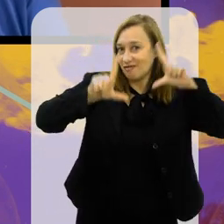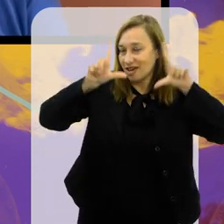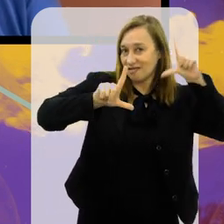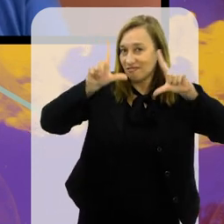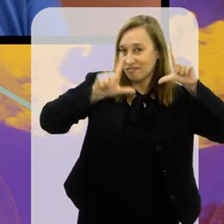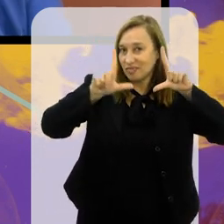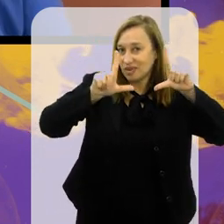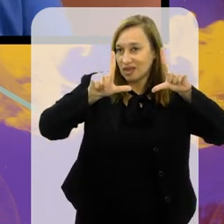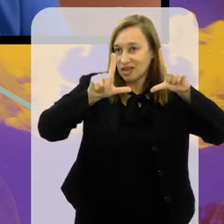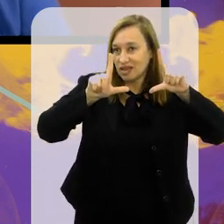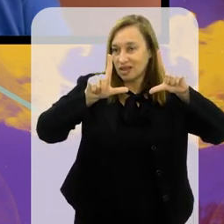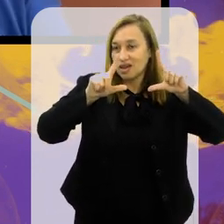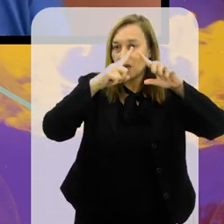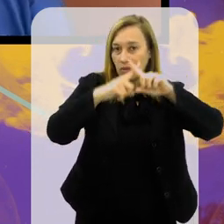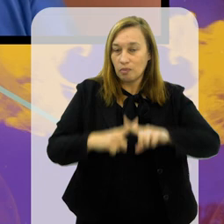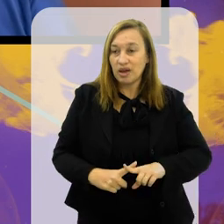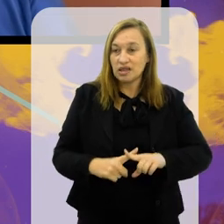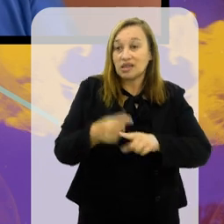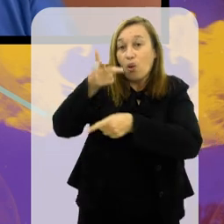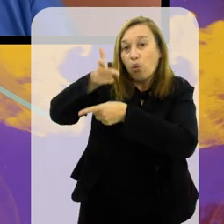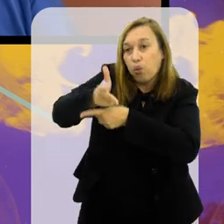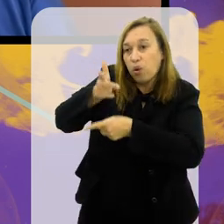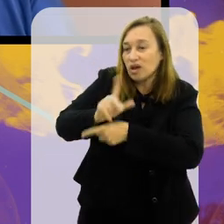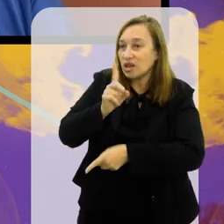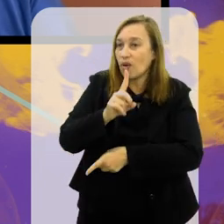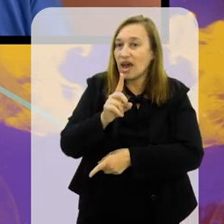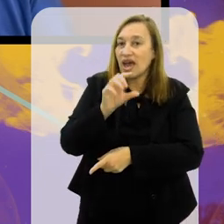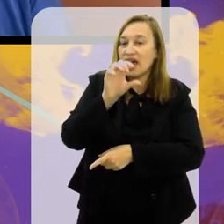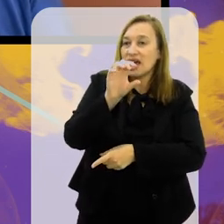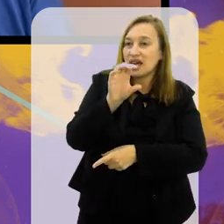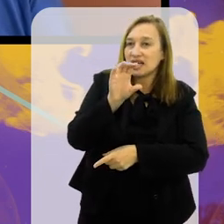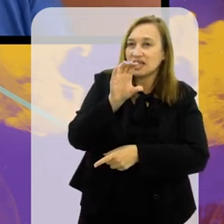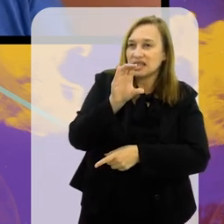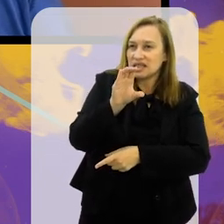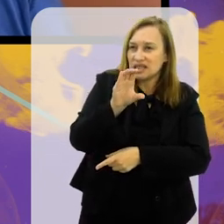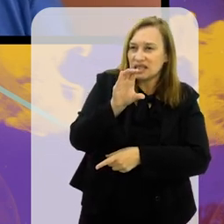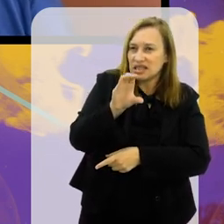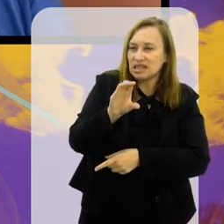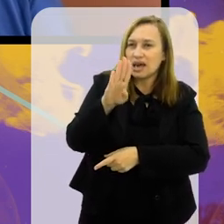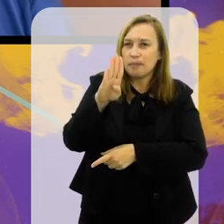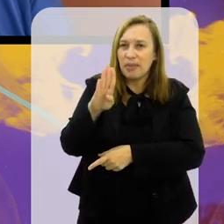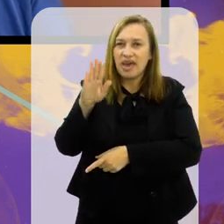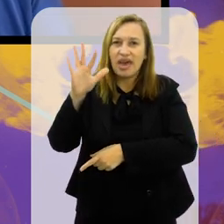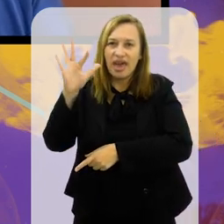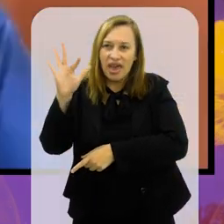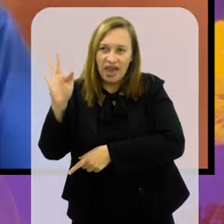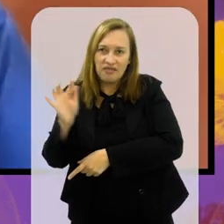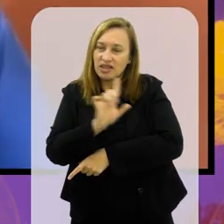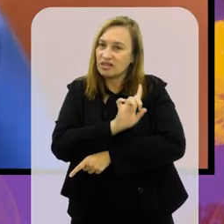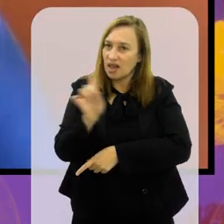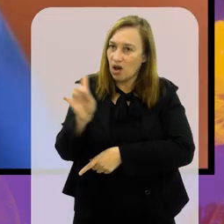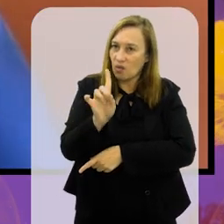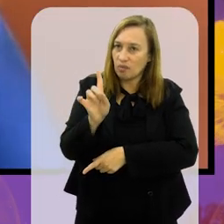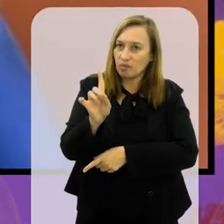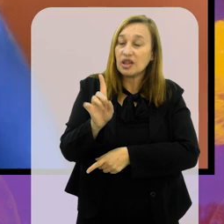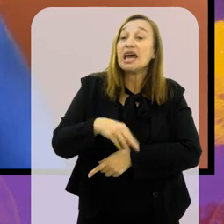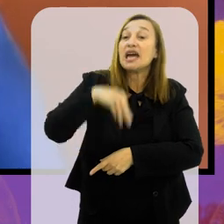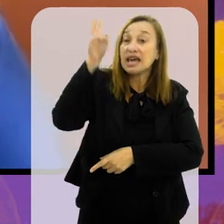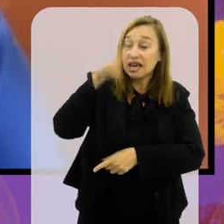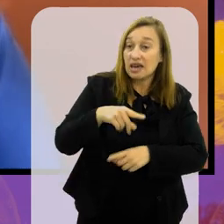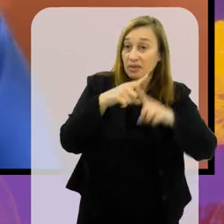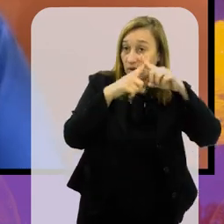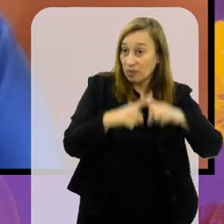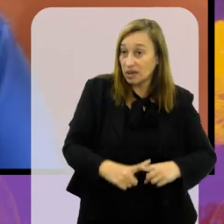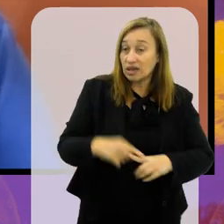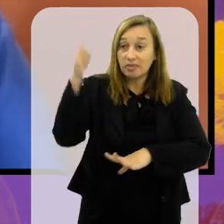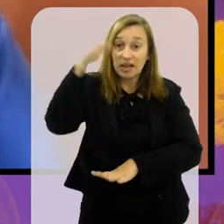Quem paga é a TV, que faz o campeonato, né? Não é a CBF. A CBF paga a premiação da Copa